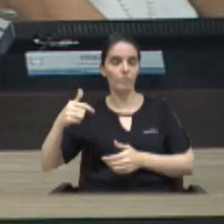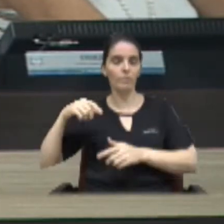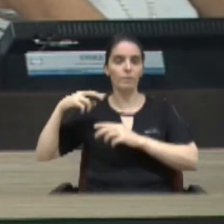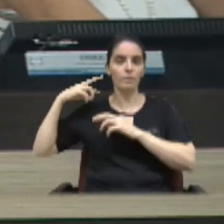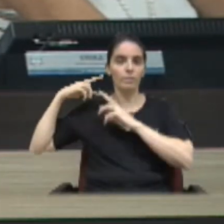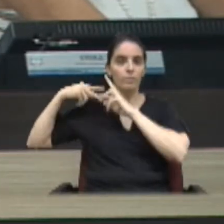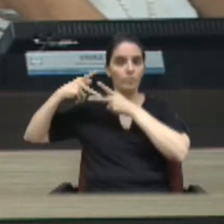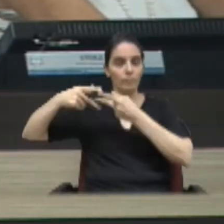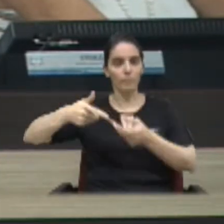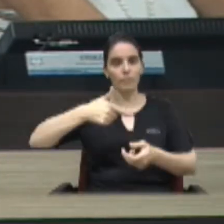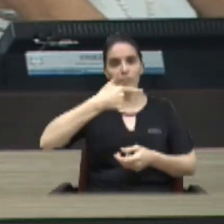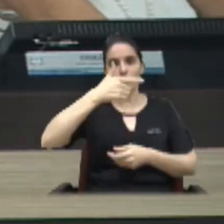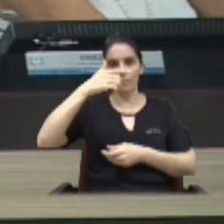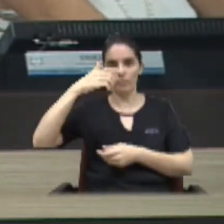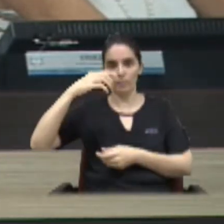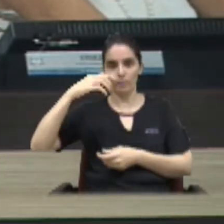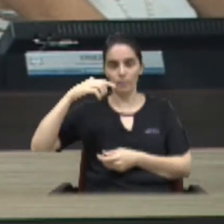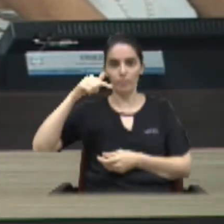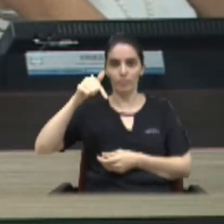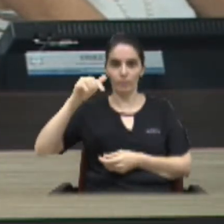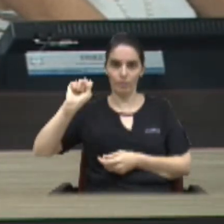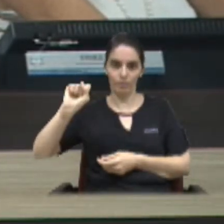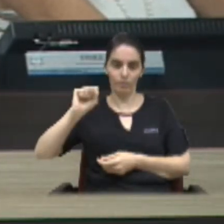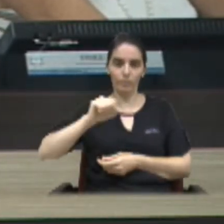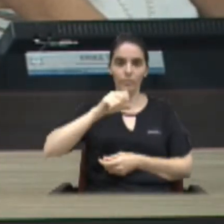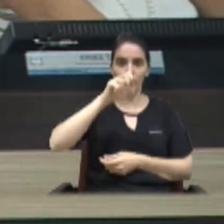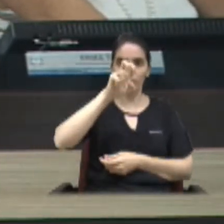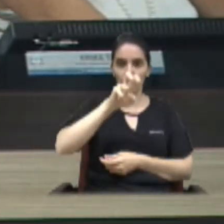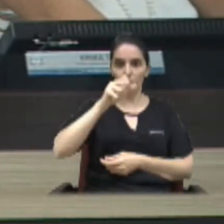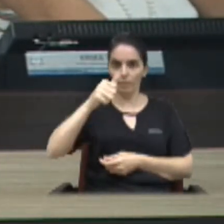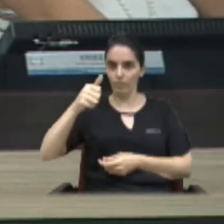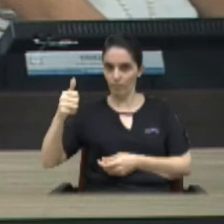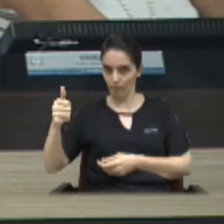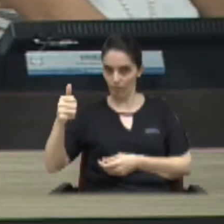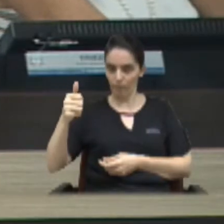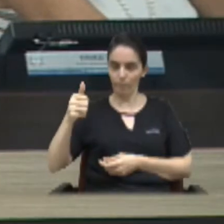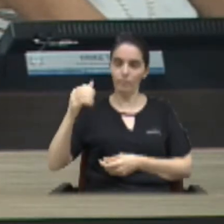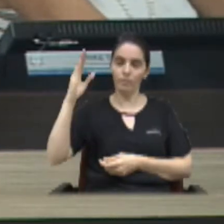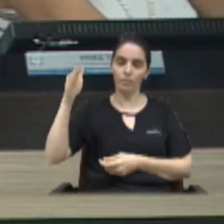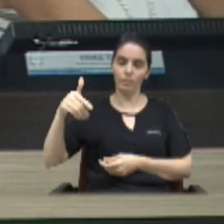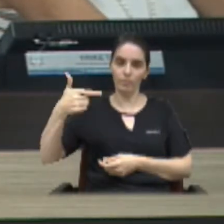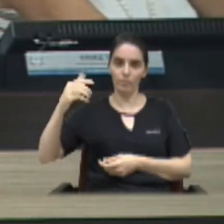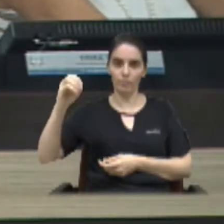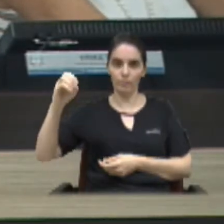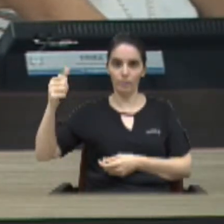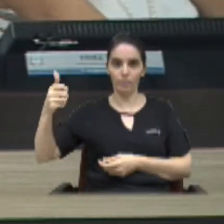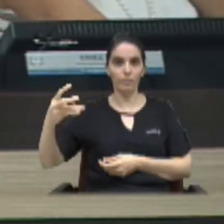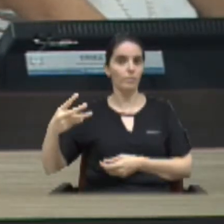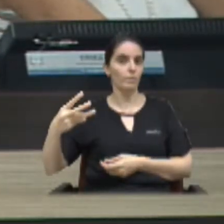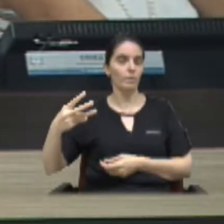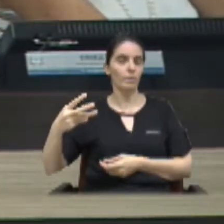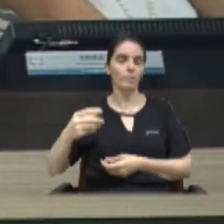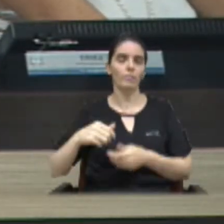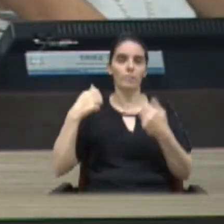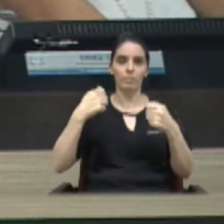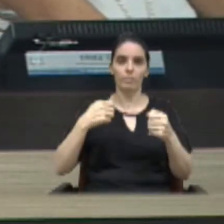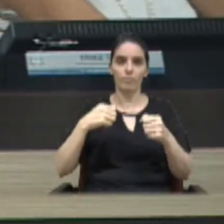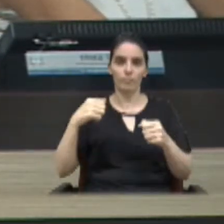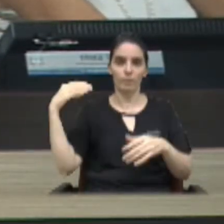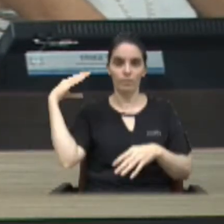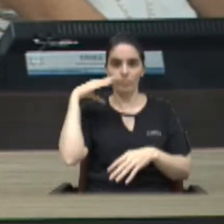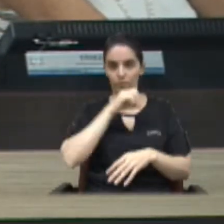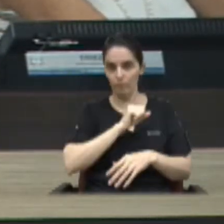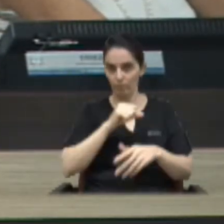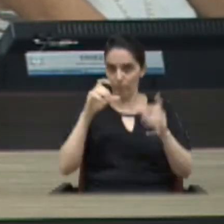resoluções 278 2007 e 511 2013 e da outras providências necessita de regime